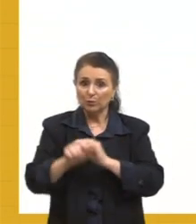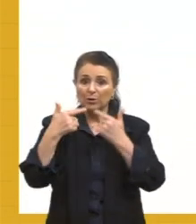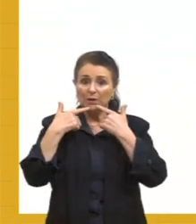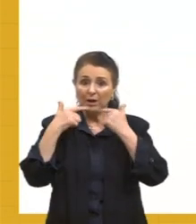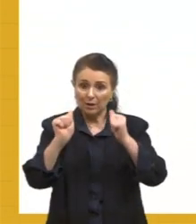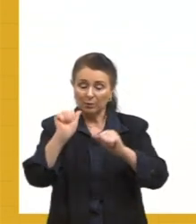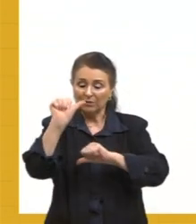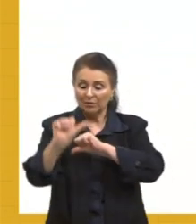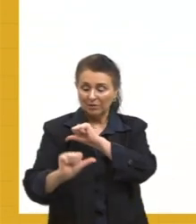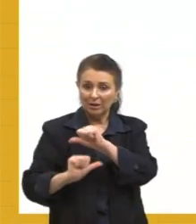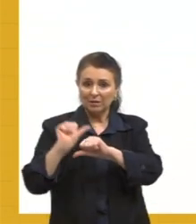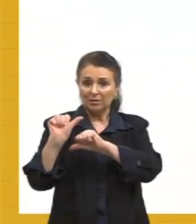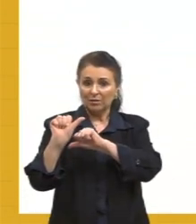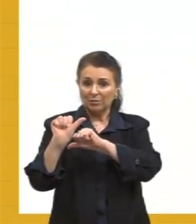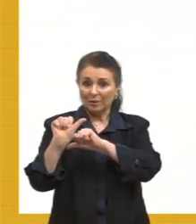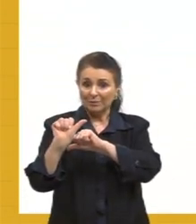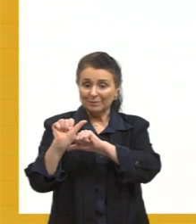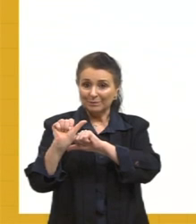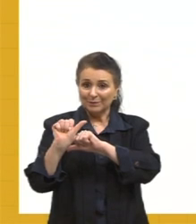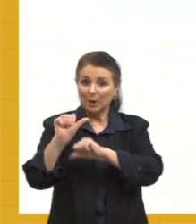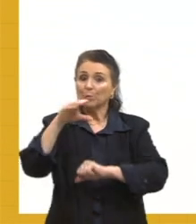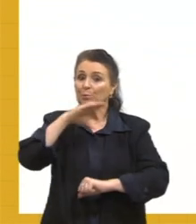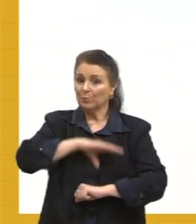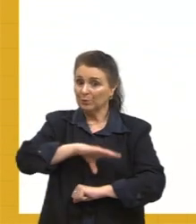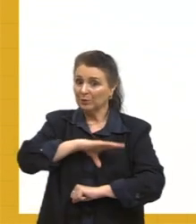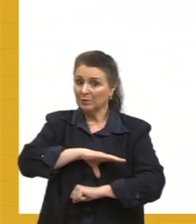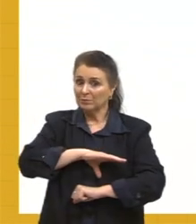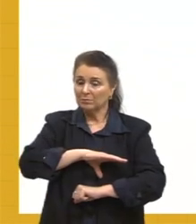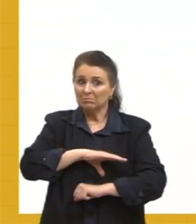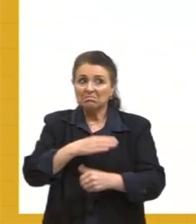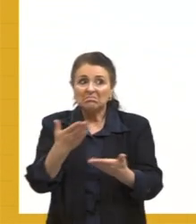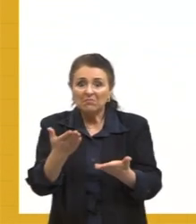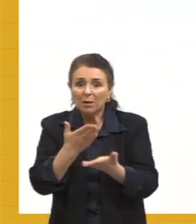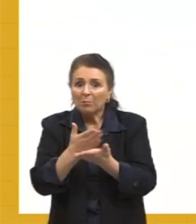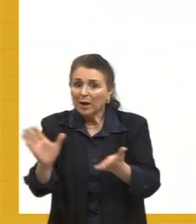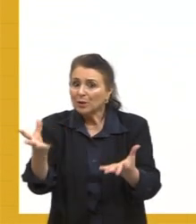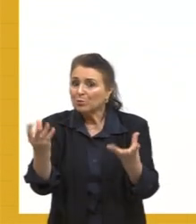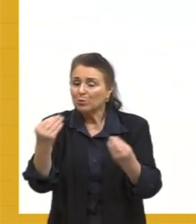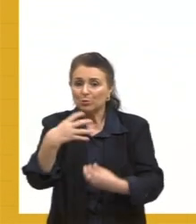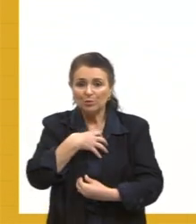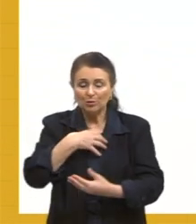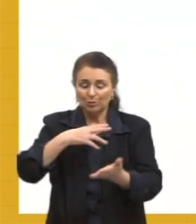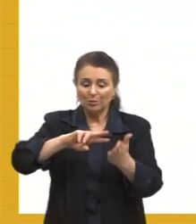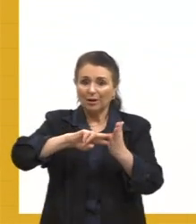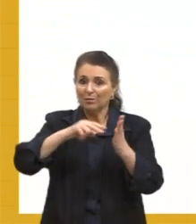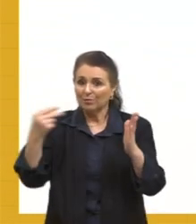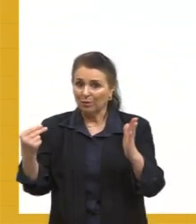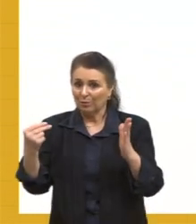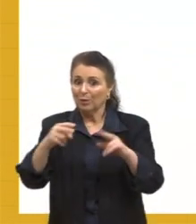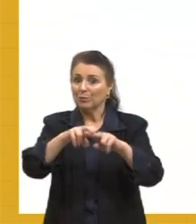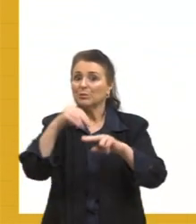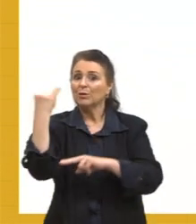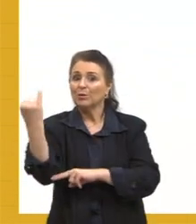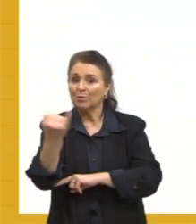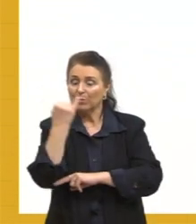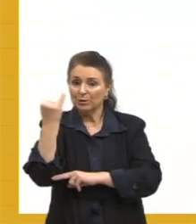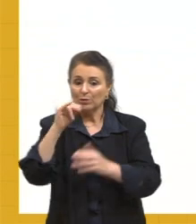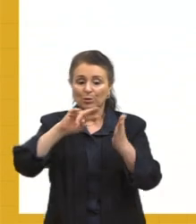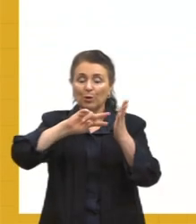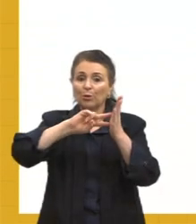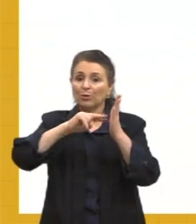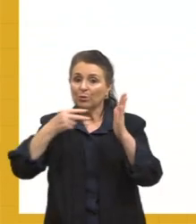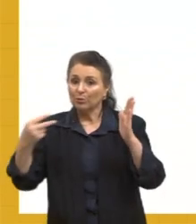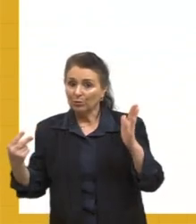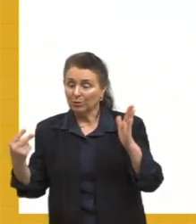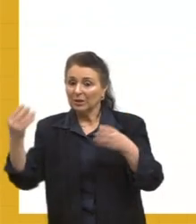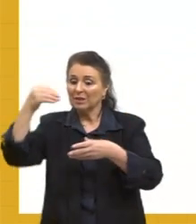souber transformar isso para a língua portuguesa, se perde muito do sentido da tradução. Então, está aí a importância do tradutor dentro